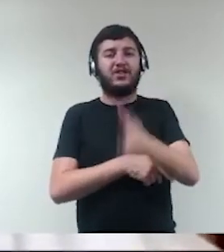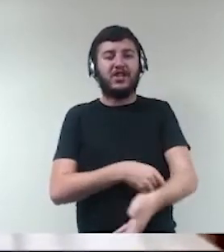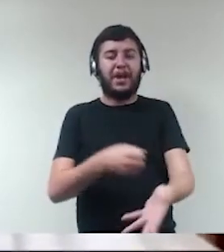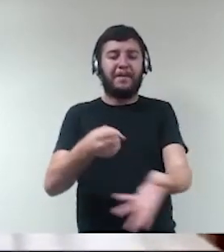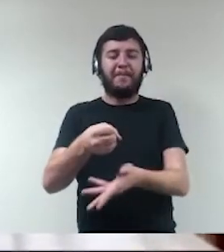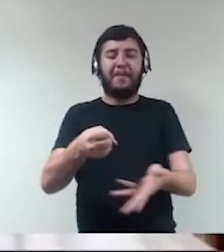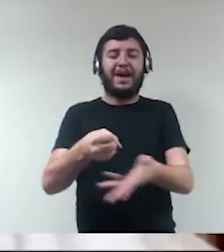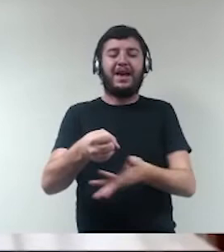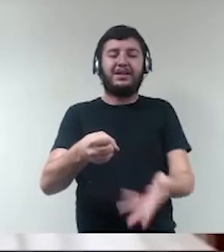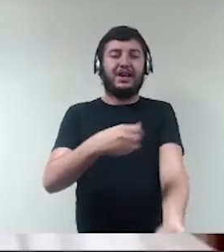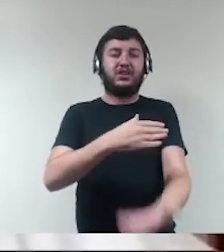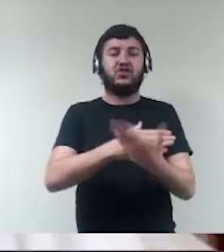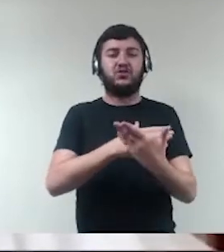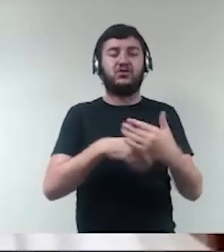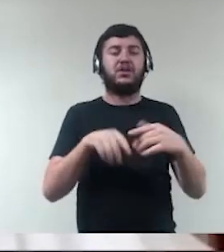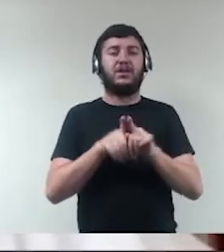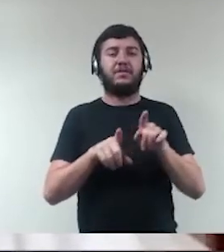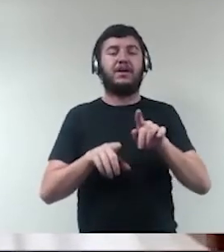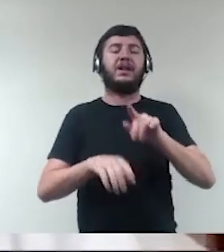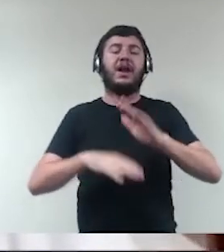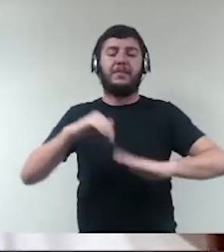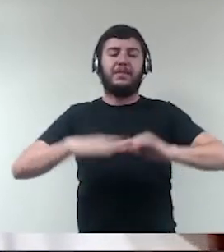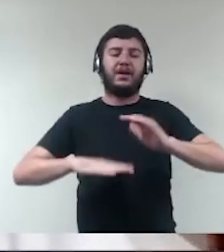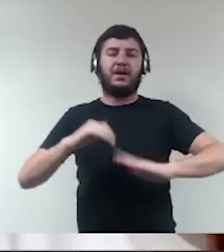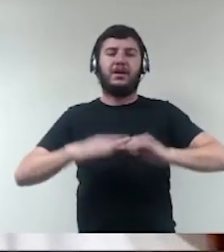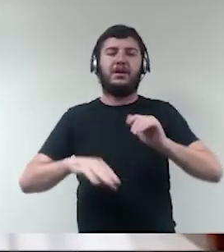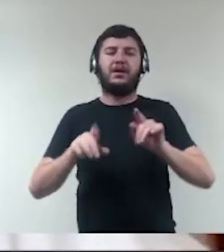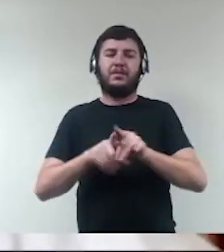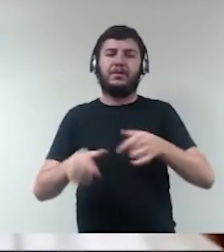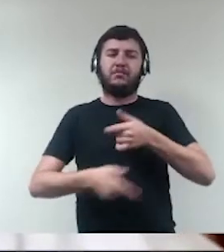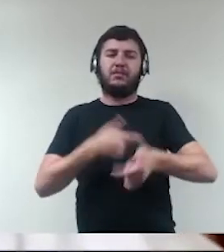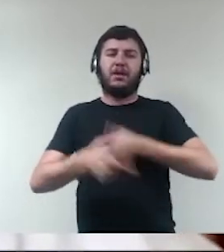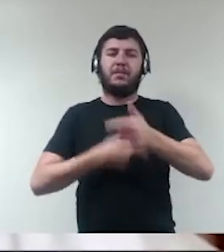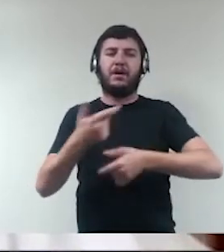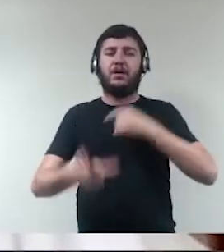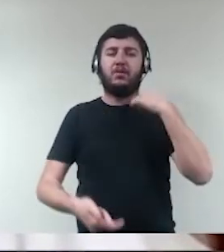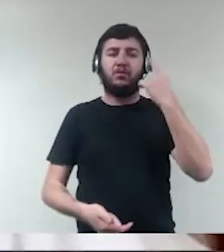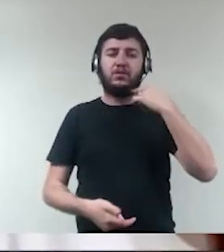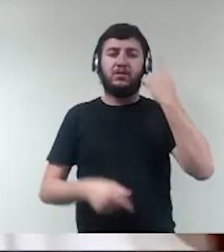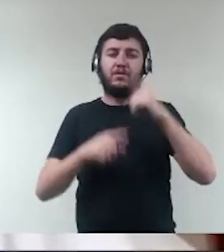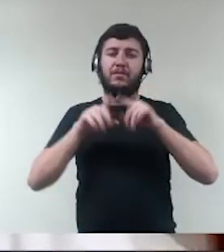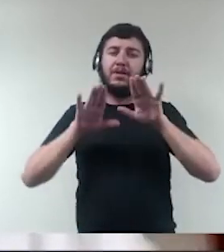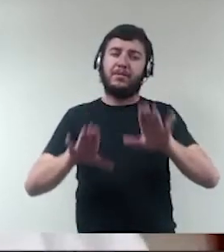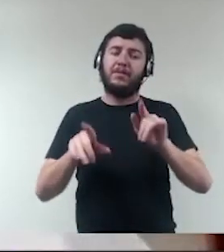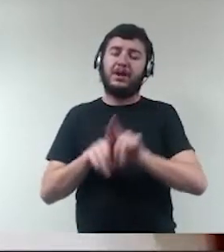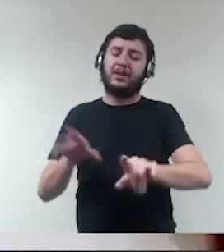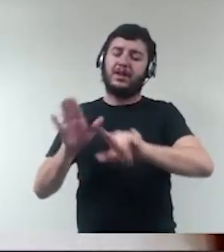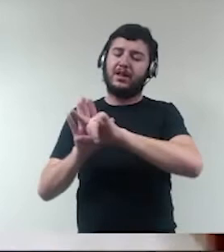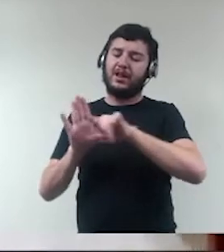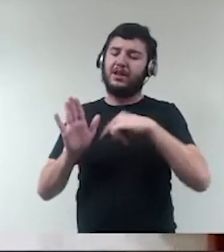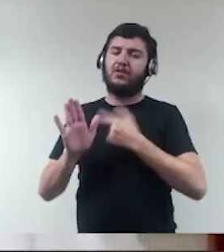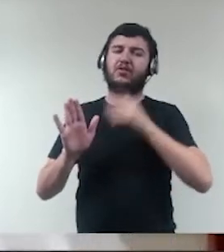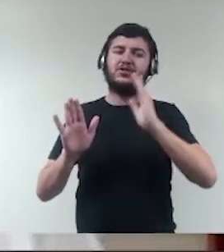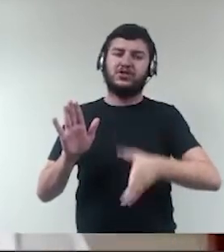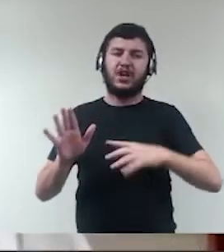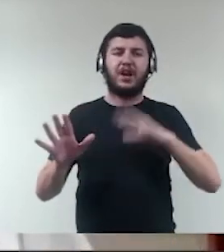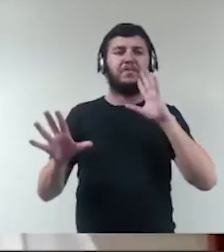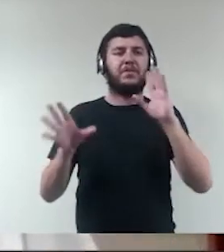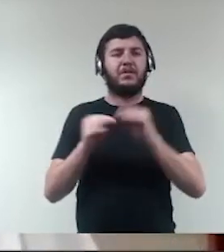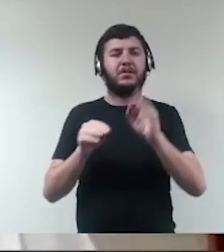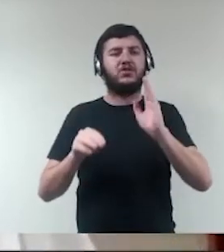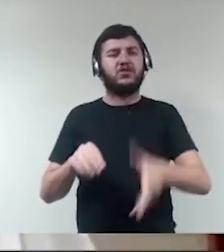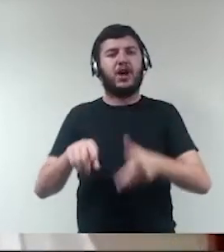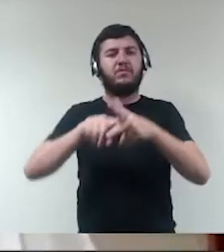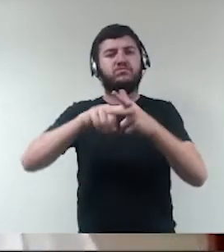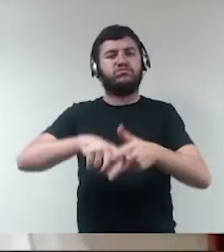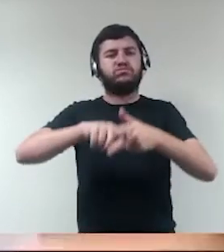base para a aplicabilidade e para a atuação e é uma lei que vem que é muito mexida, muito alterada, a lei de